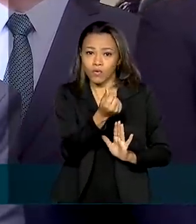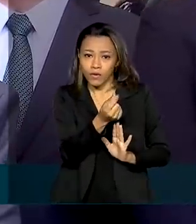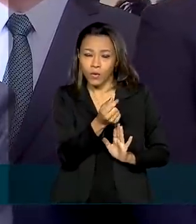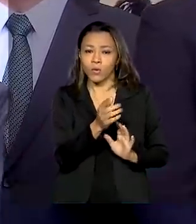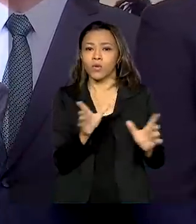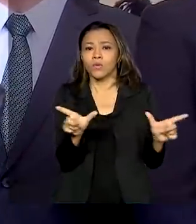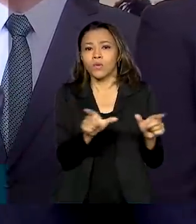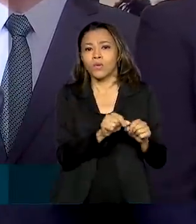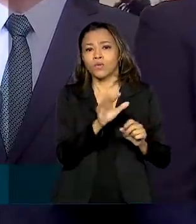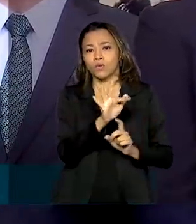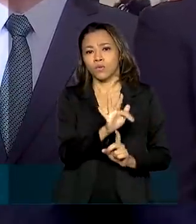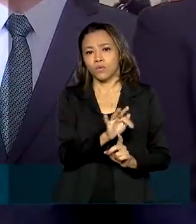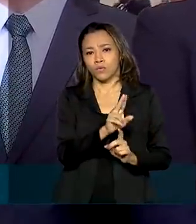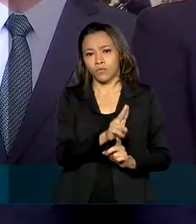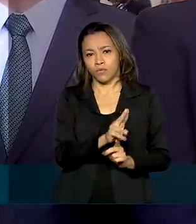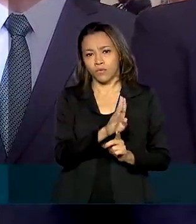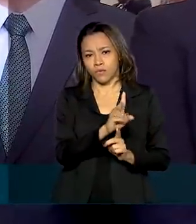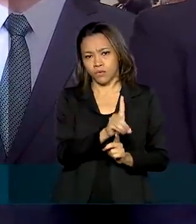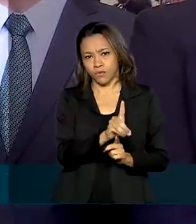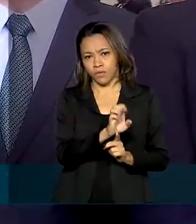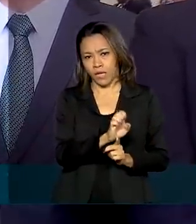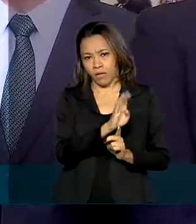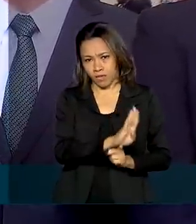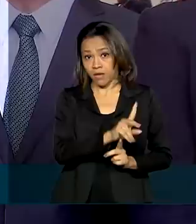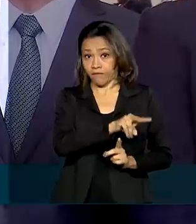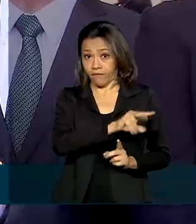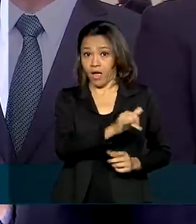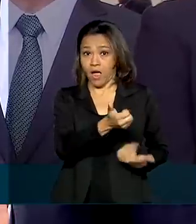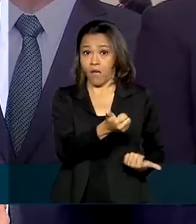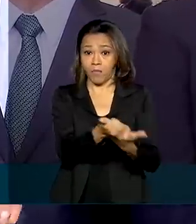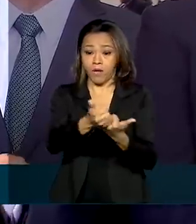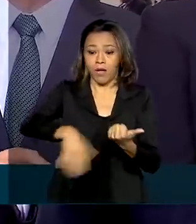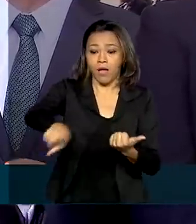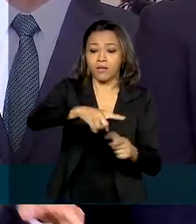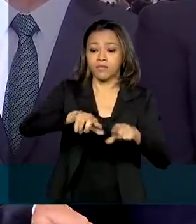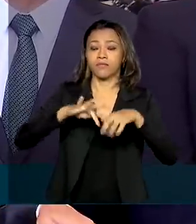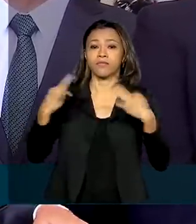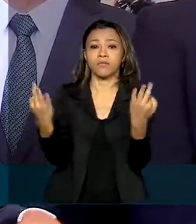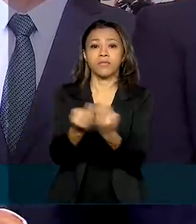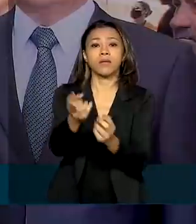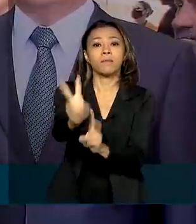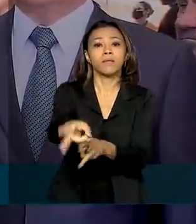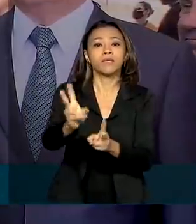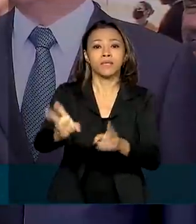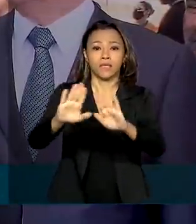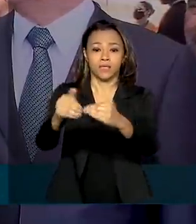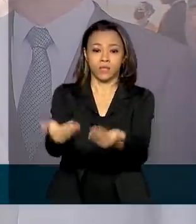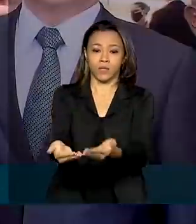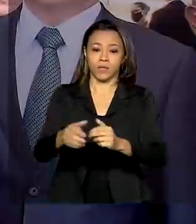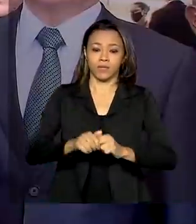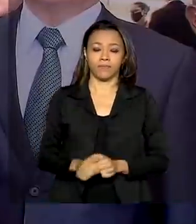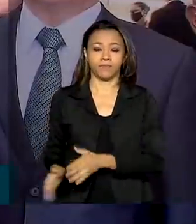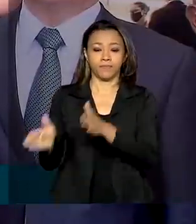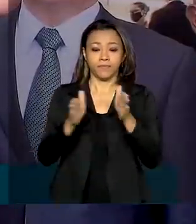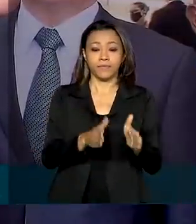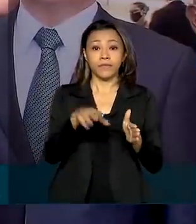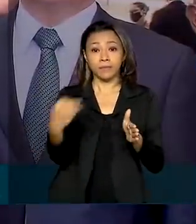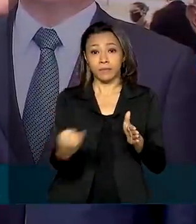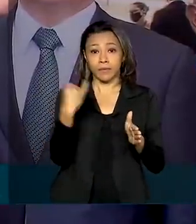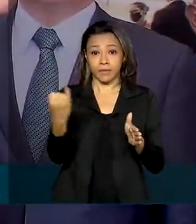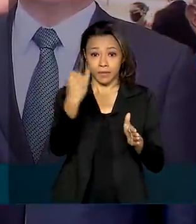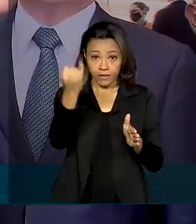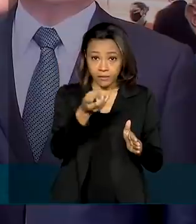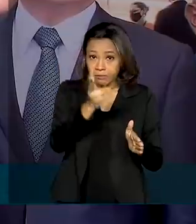utilizado também para ajudar essas famílias que estarão no programa a manterem seus filhos na escola. Muito importante mantermos